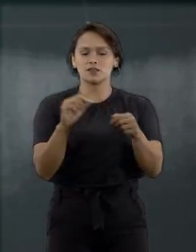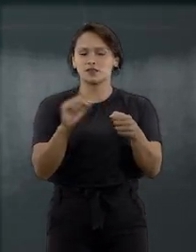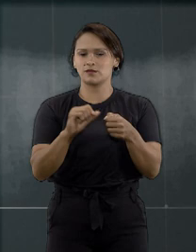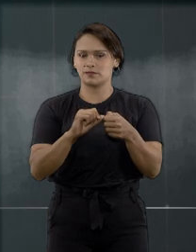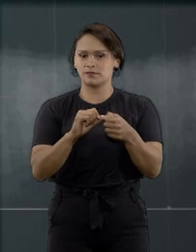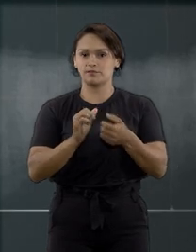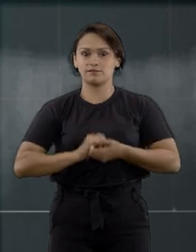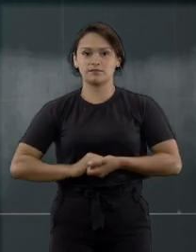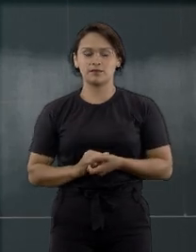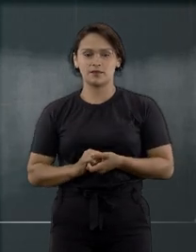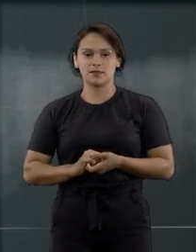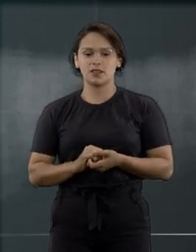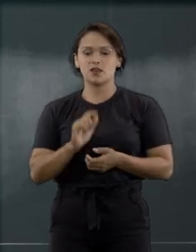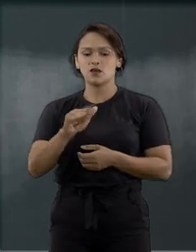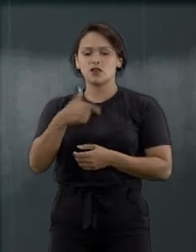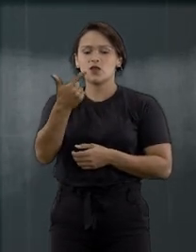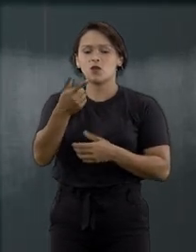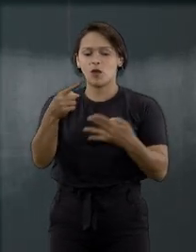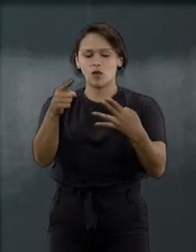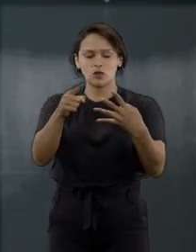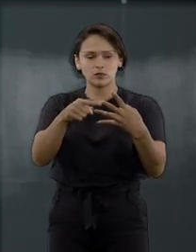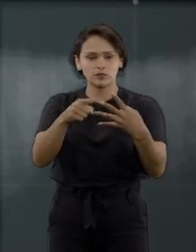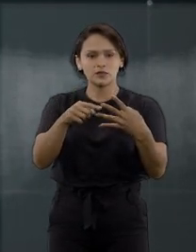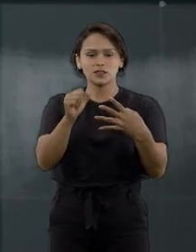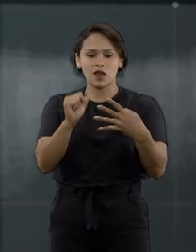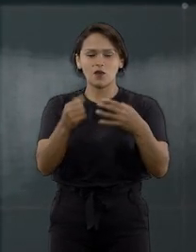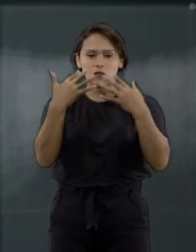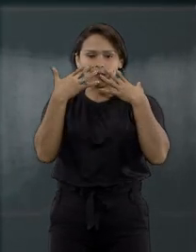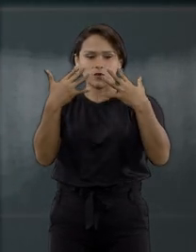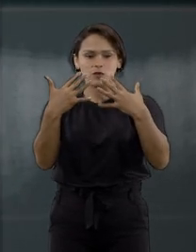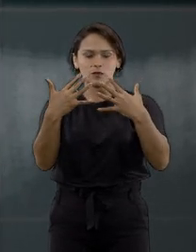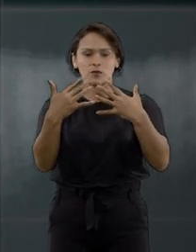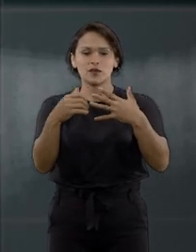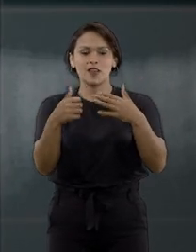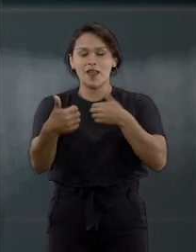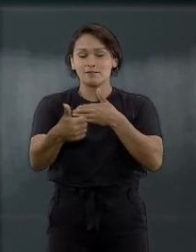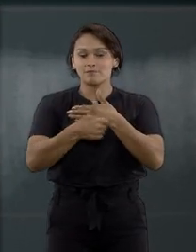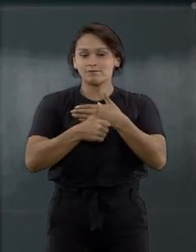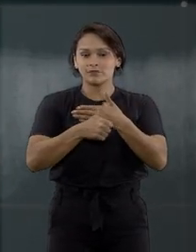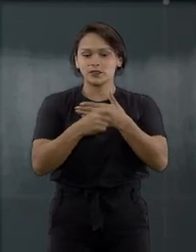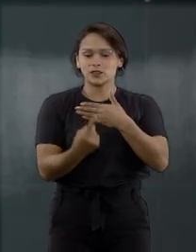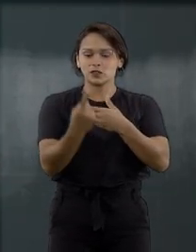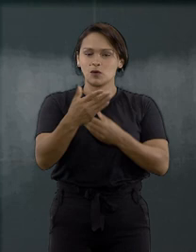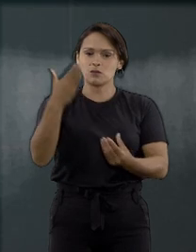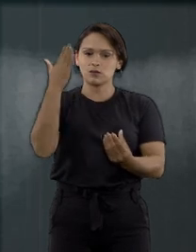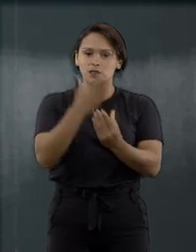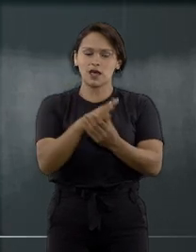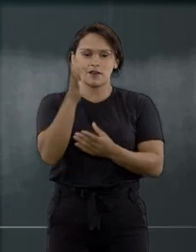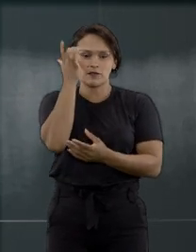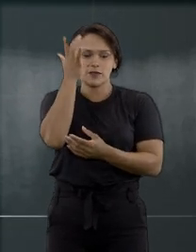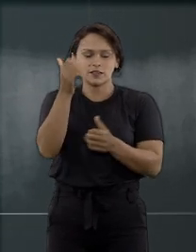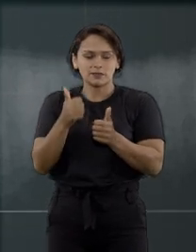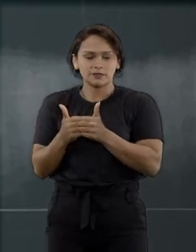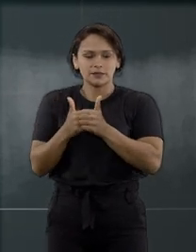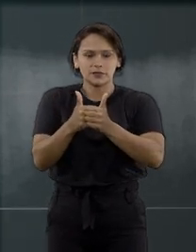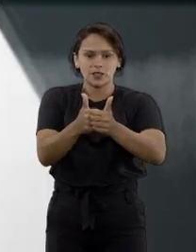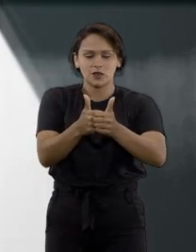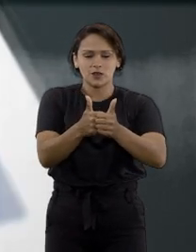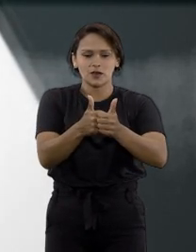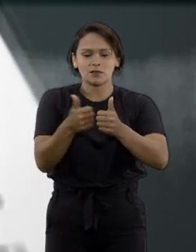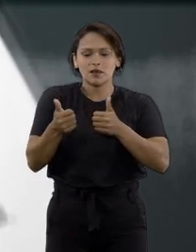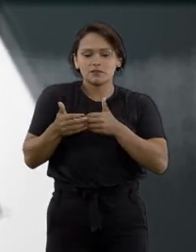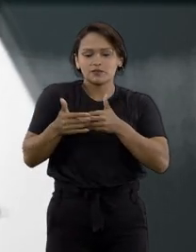Outra opção no acesso público é favoritar um processo, facilitando o acompanhamento do trâmite no STJ.